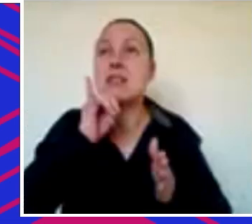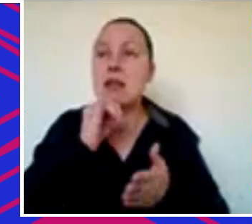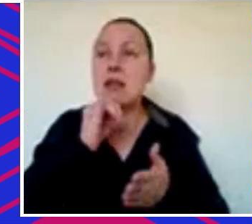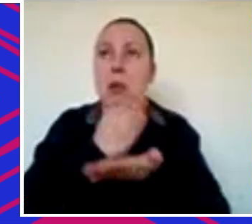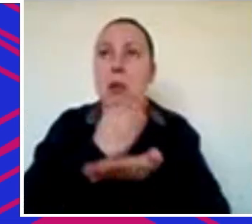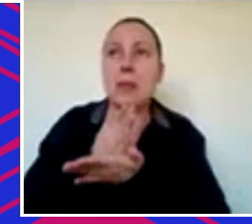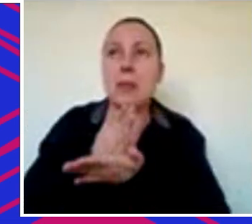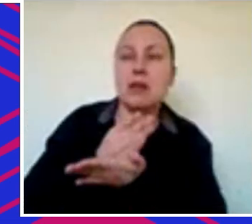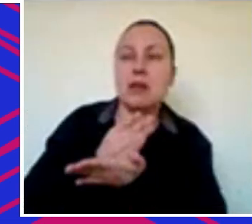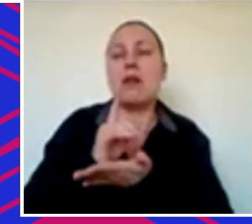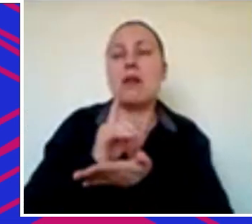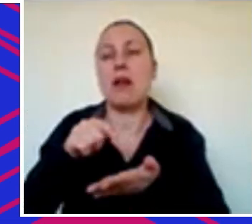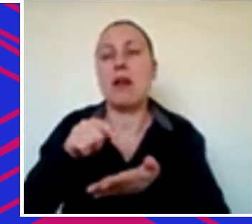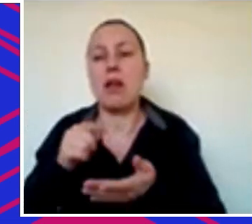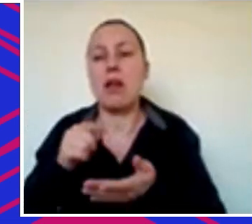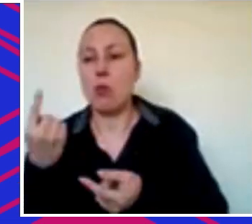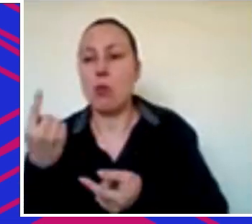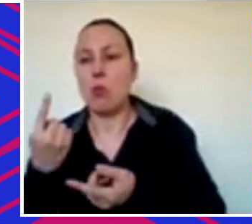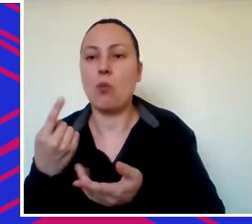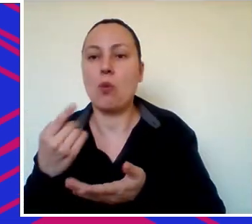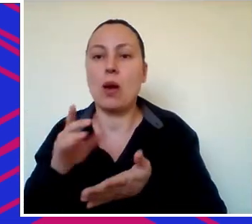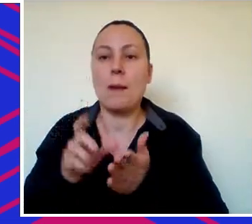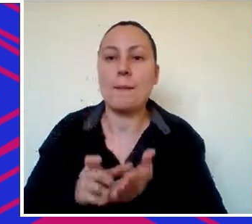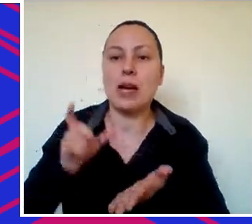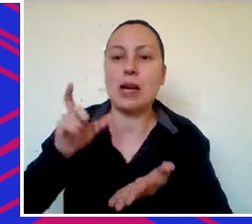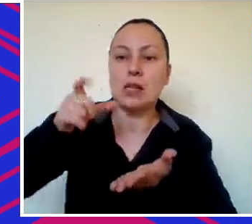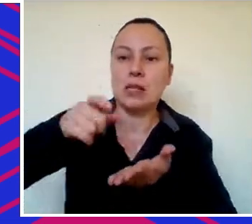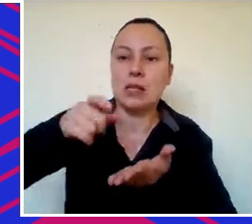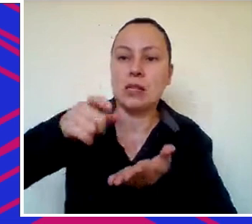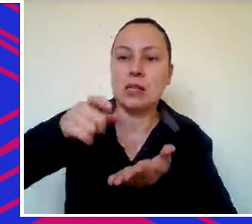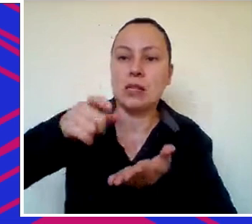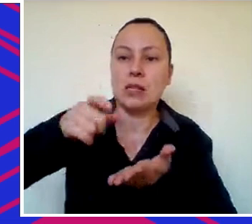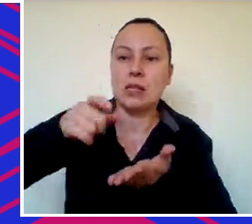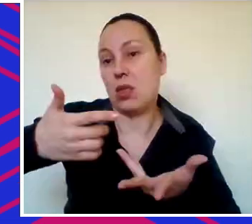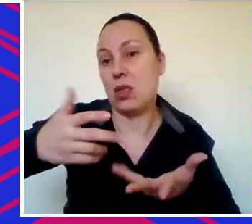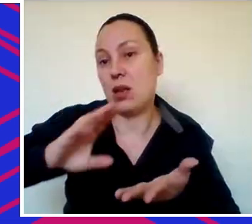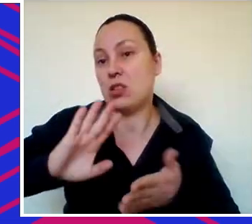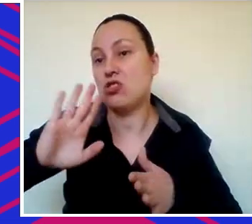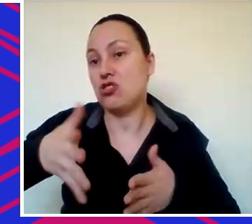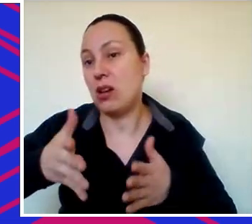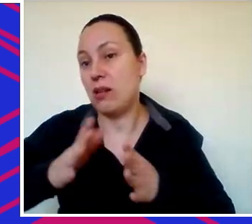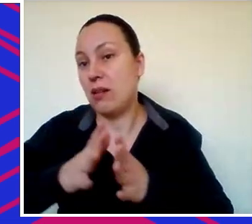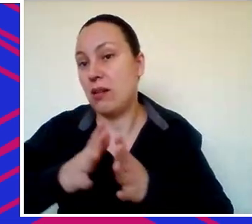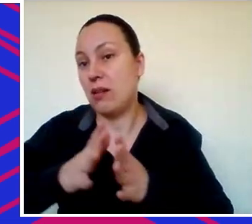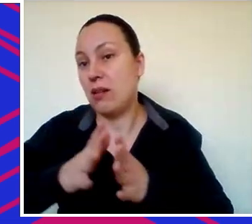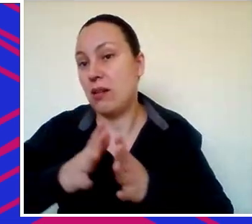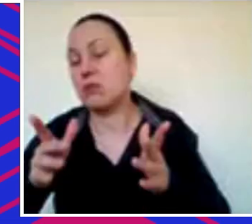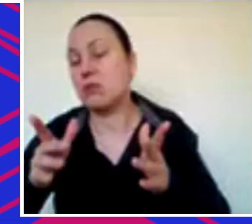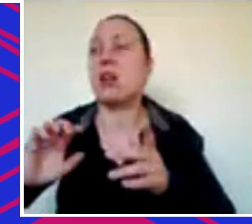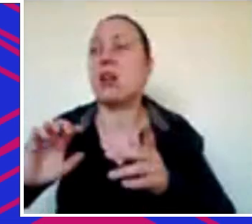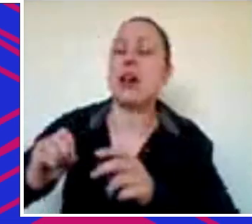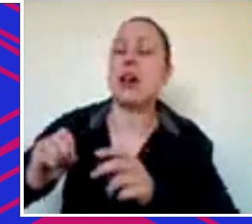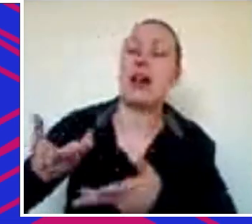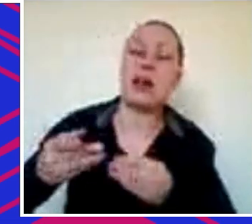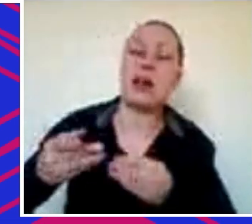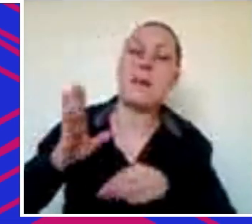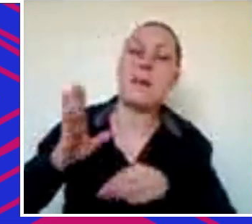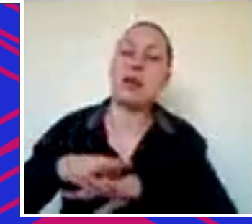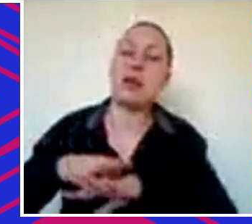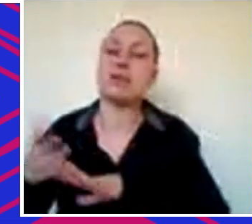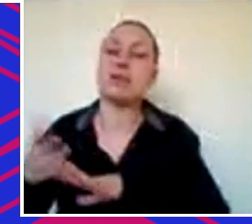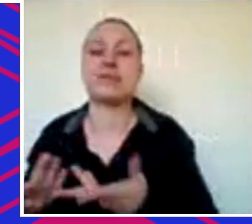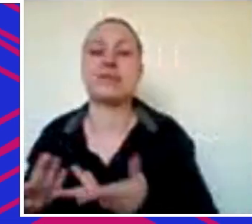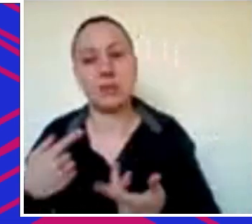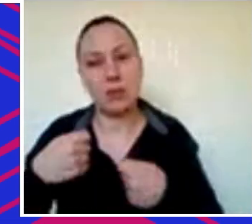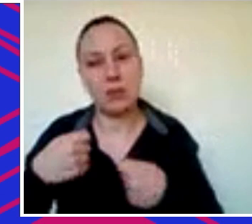coisas diferentes. Mas o pool tende a ser a composição mais saudável para uma empresa conseguir olhar para um pouco de todas essas